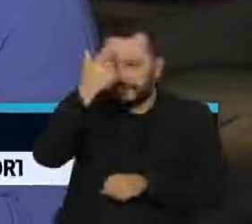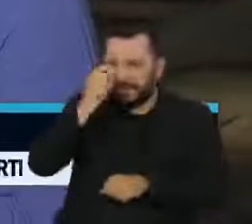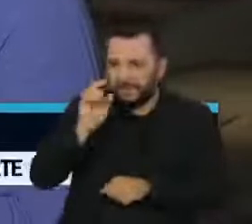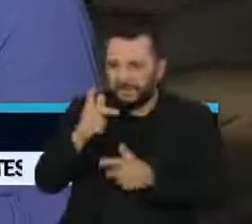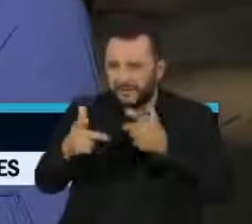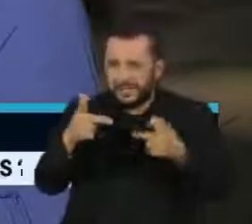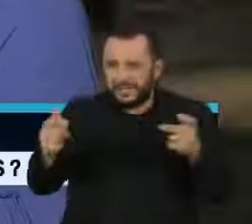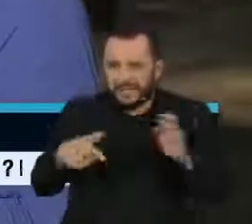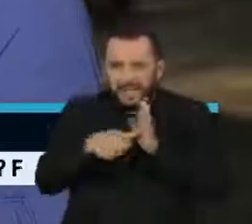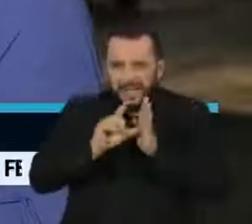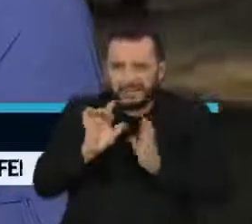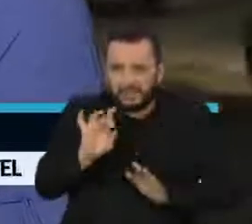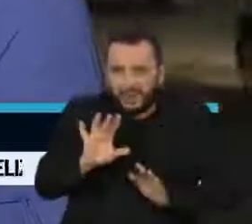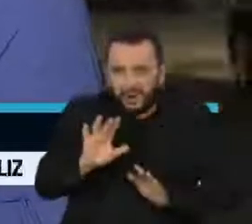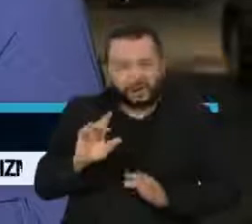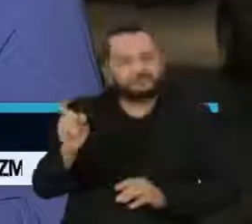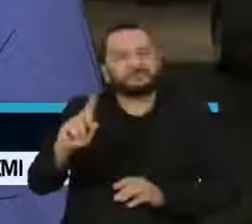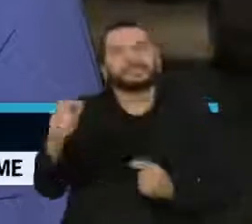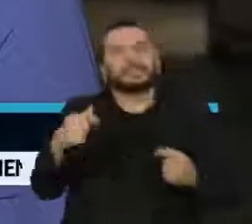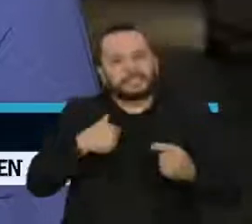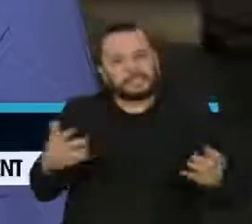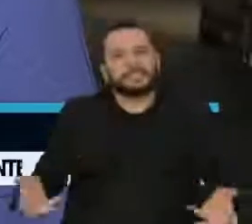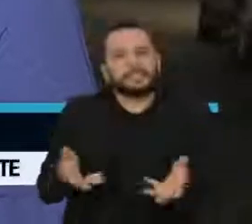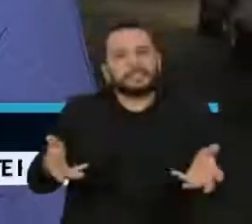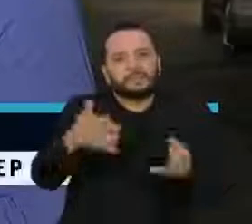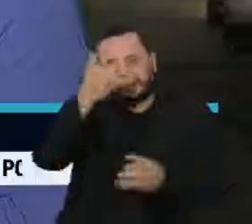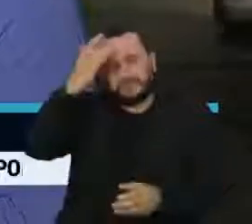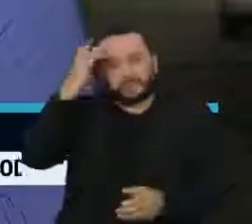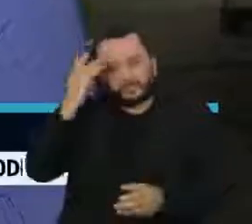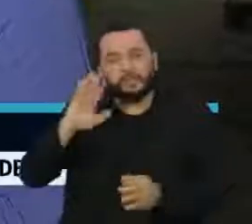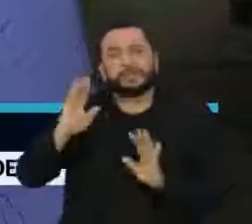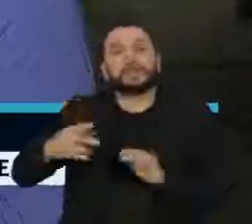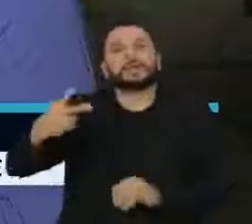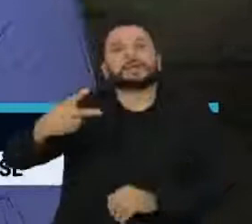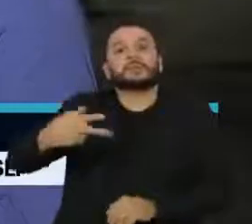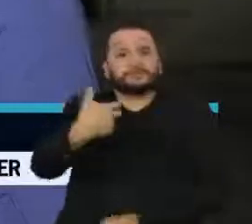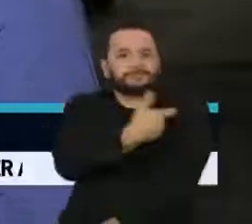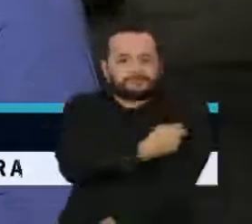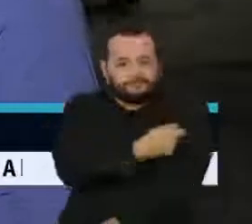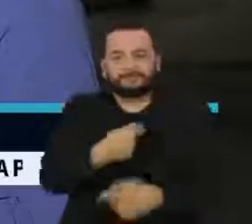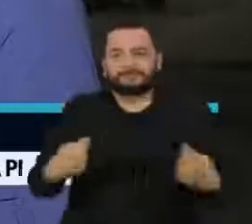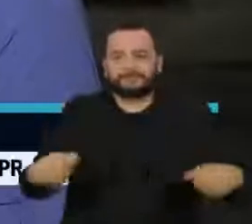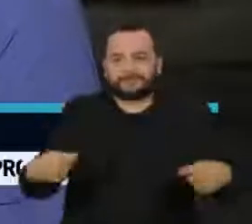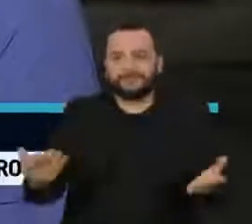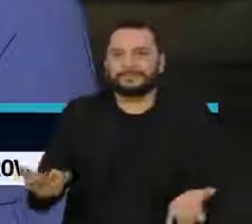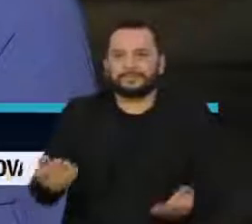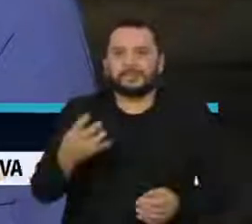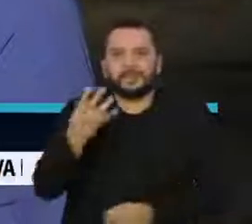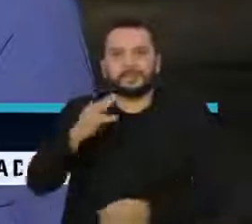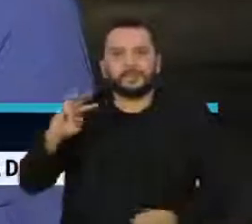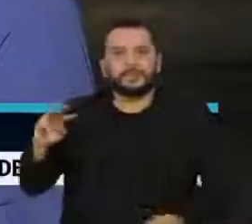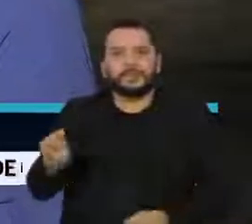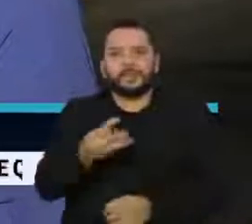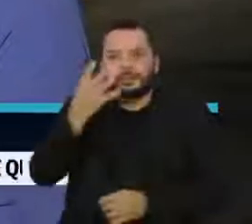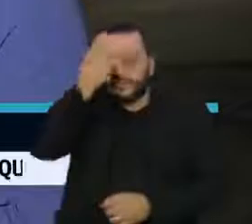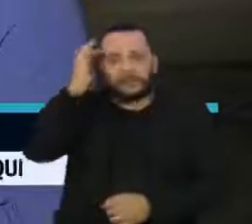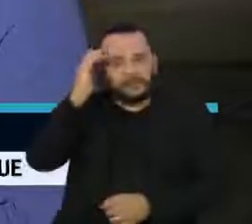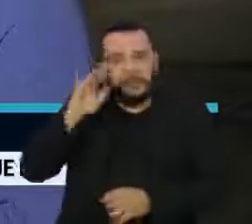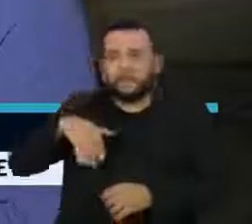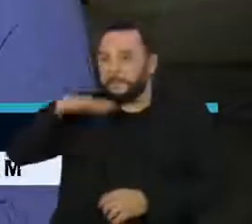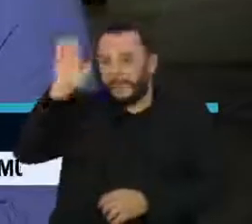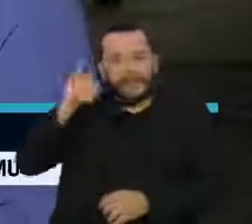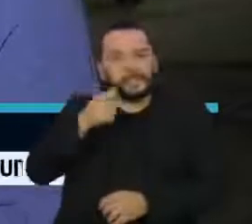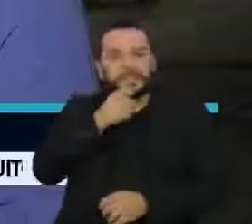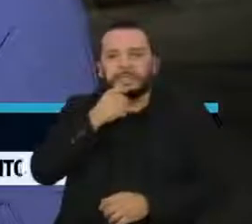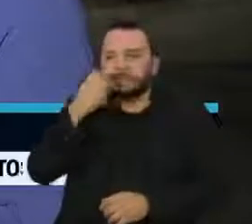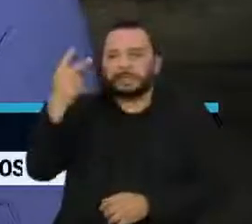É preciso fazer campanhas para incentivar as pessoas a tomar a segunda dose dos imunizantes. Mais de 4 milhões de brasileiros ainda